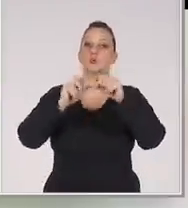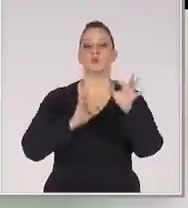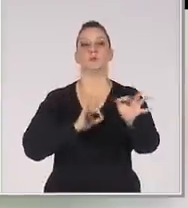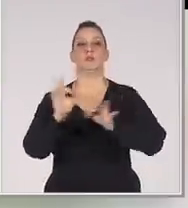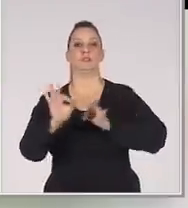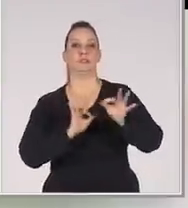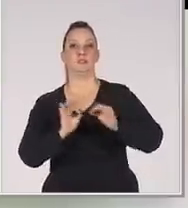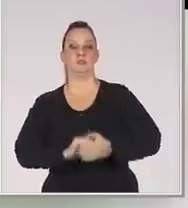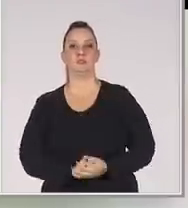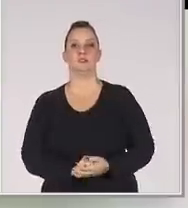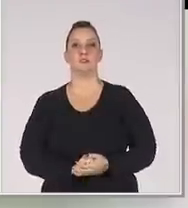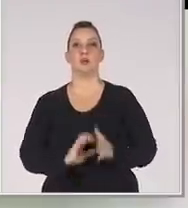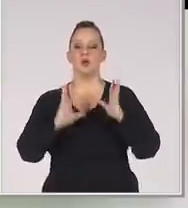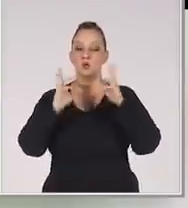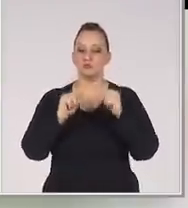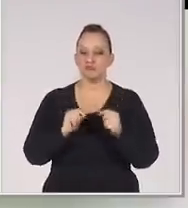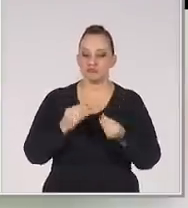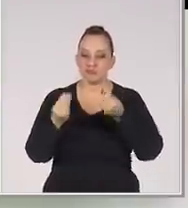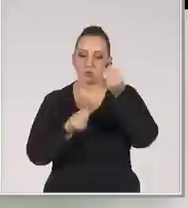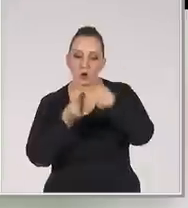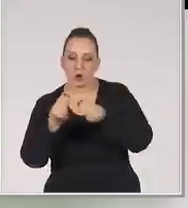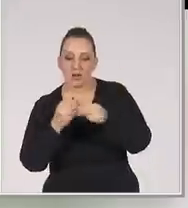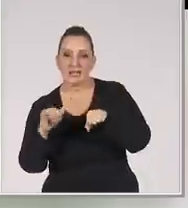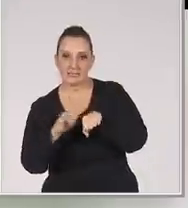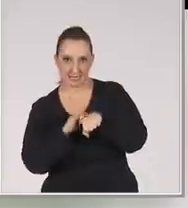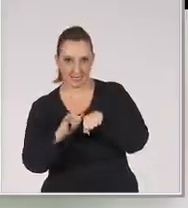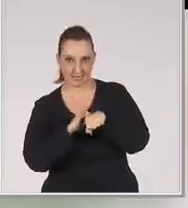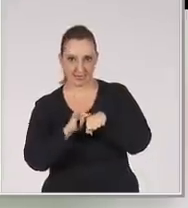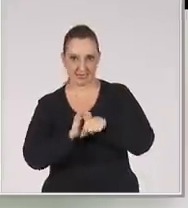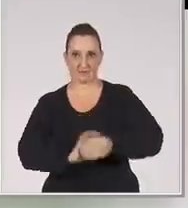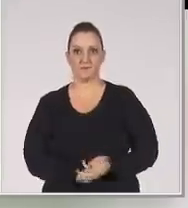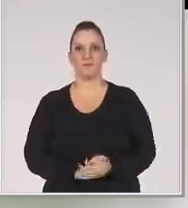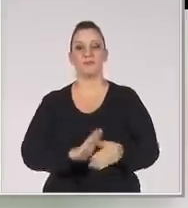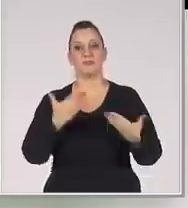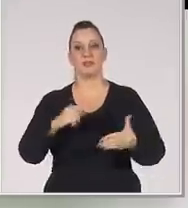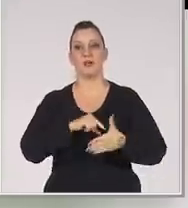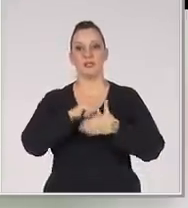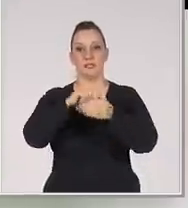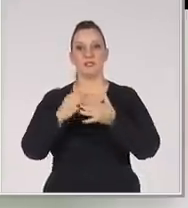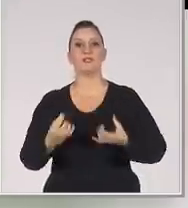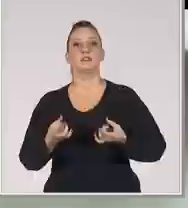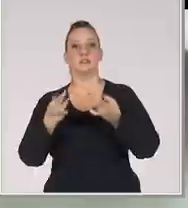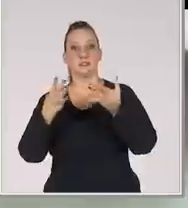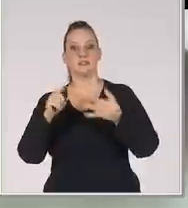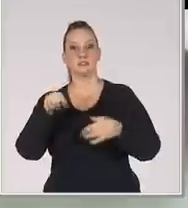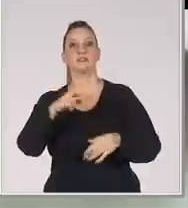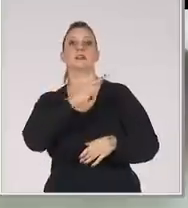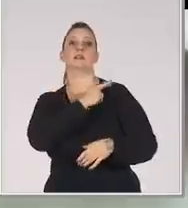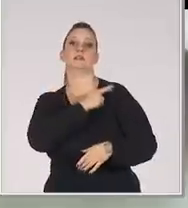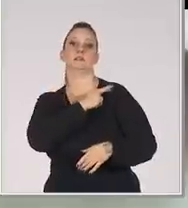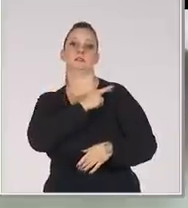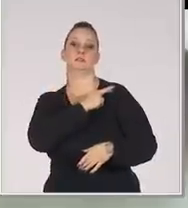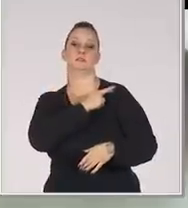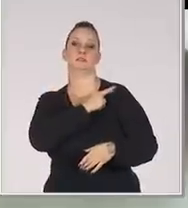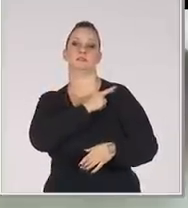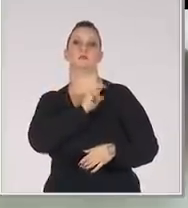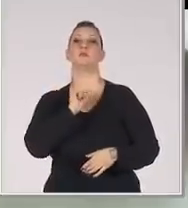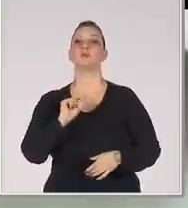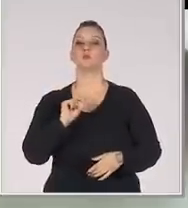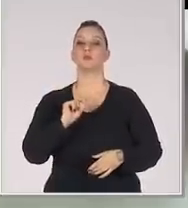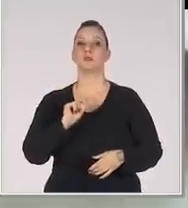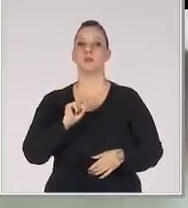planejamento Todo um desenho dessas estratégias Então, o líder de vendas Ele é responsável por